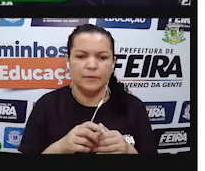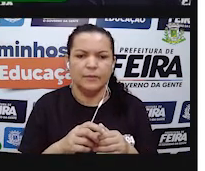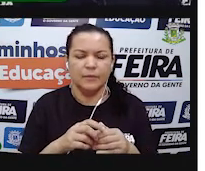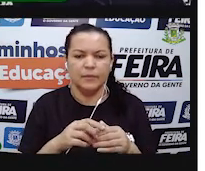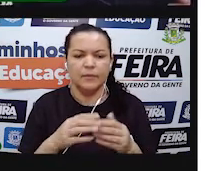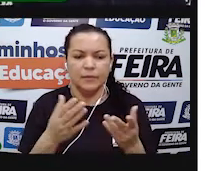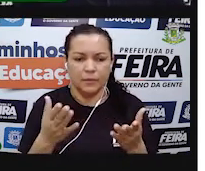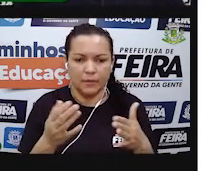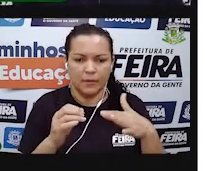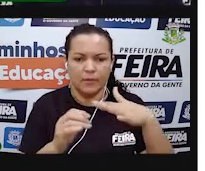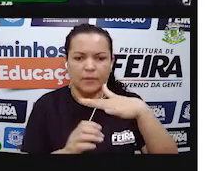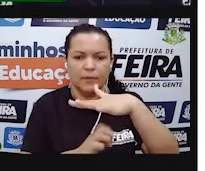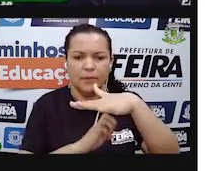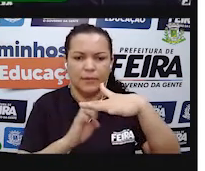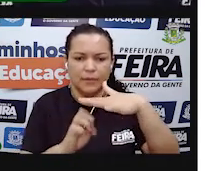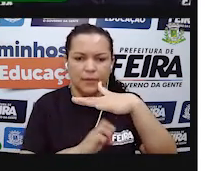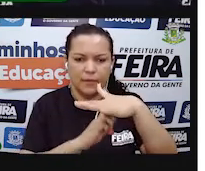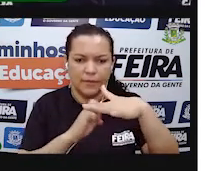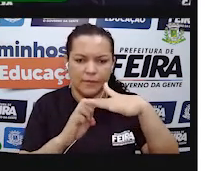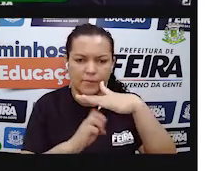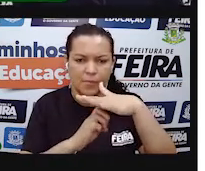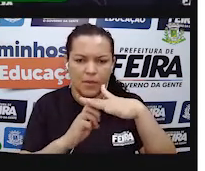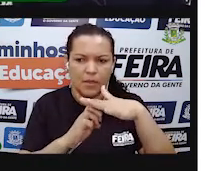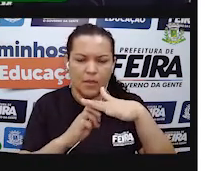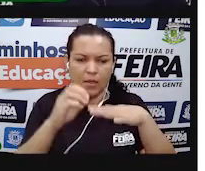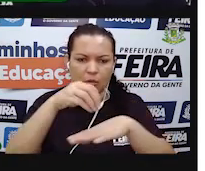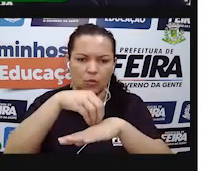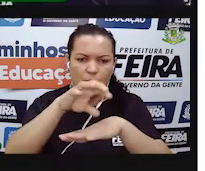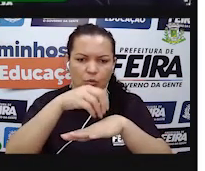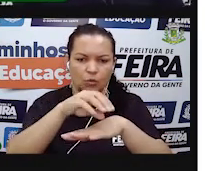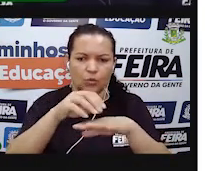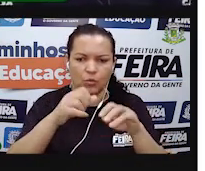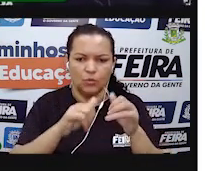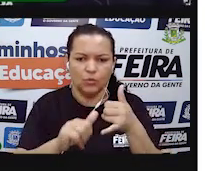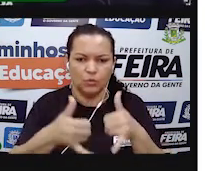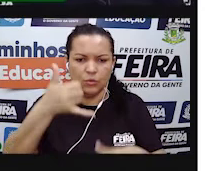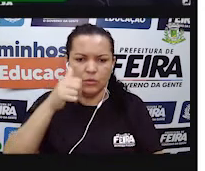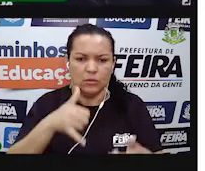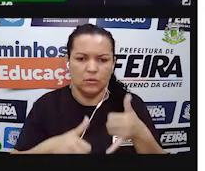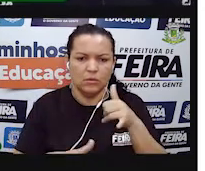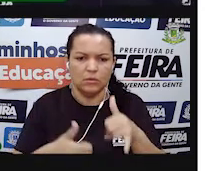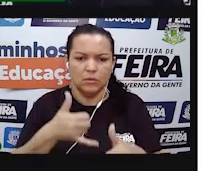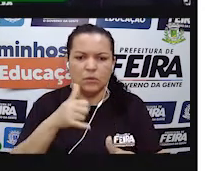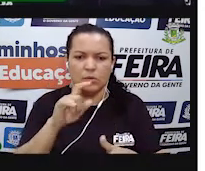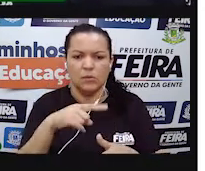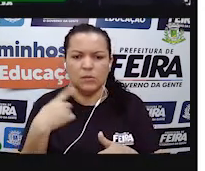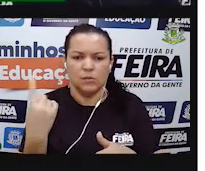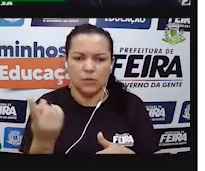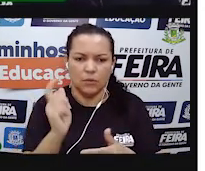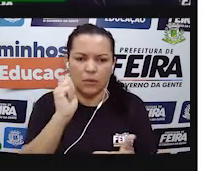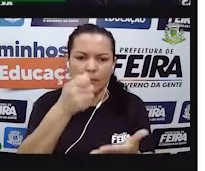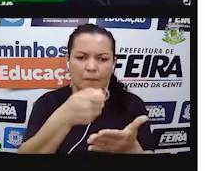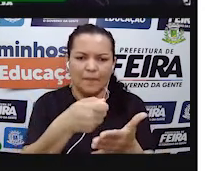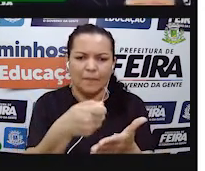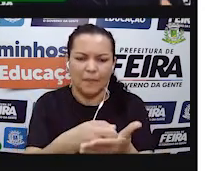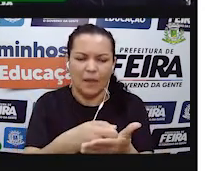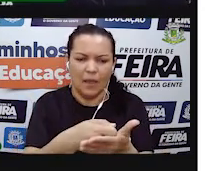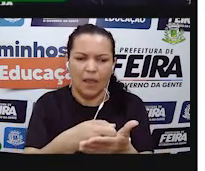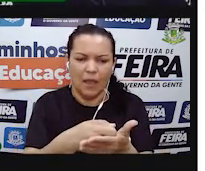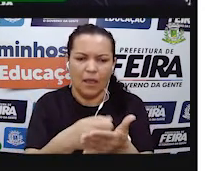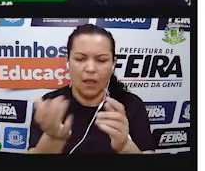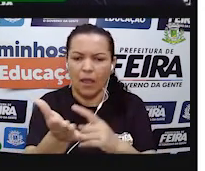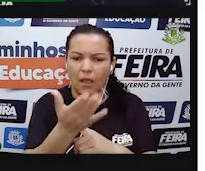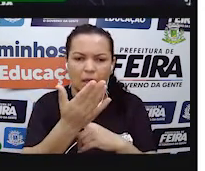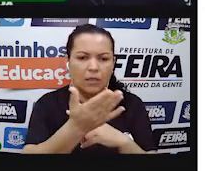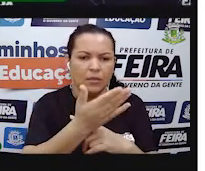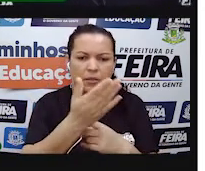energia elétrica, que é a empresa de fornecimento de energia elétrica, certo? E que